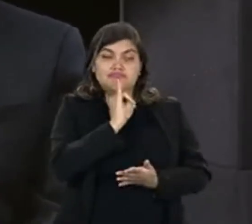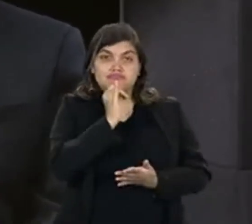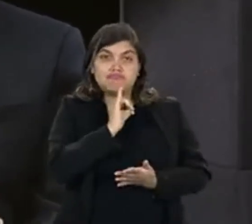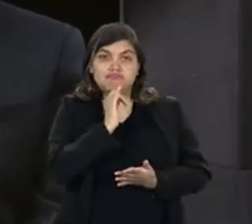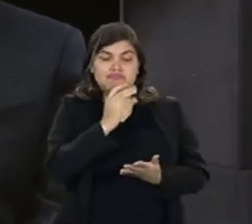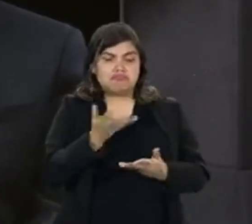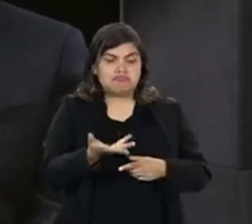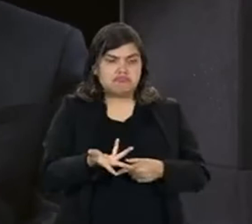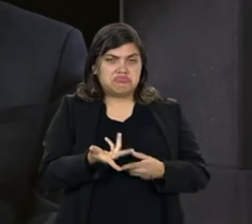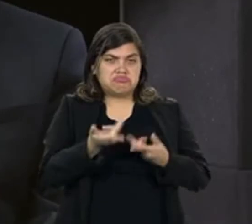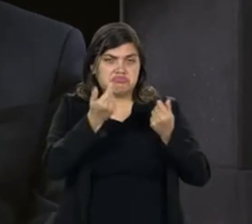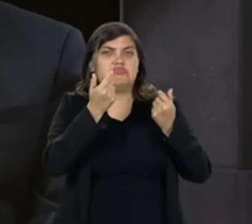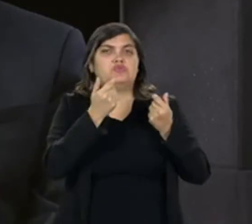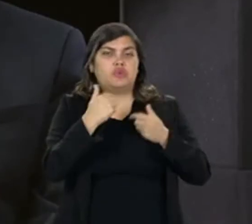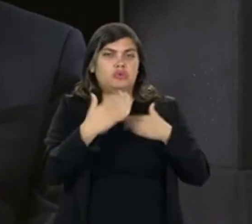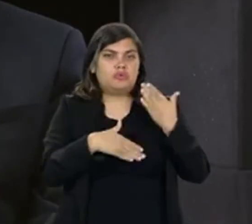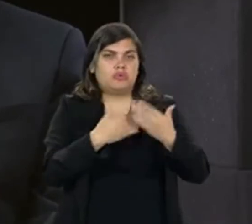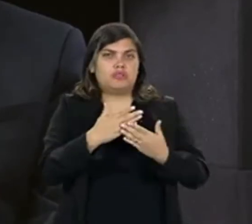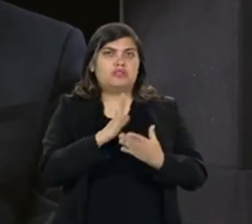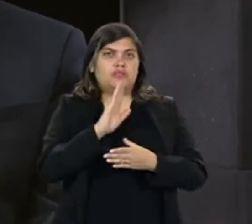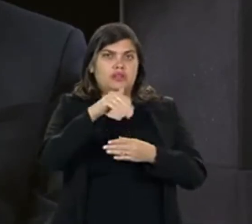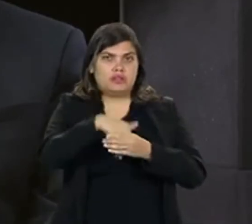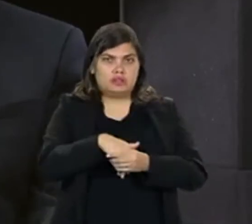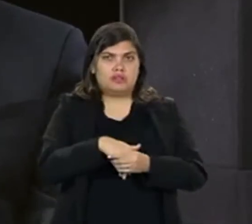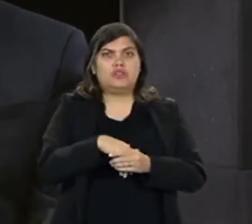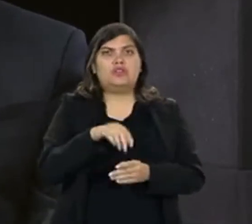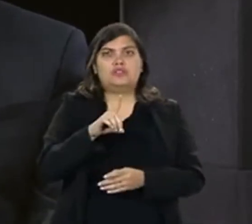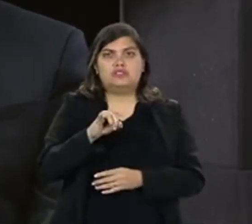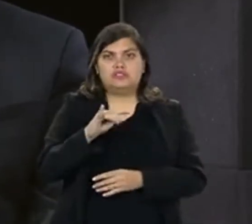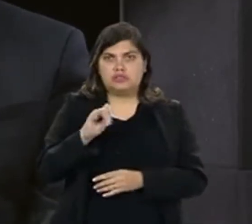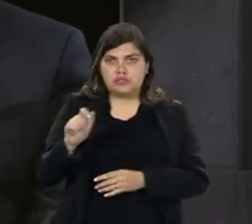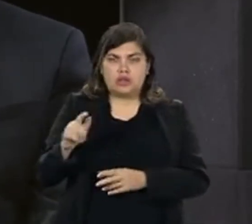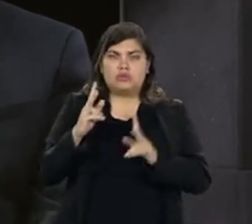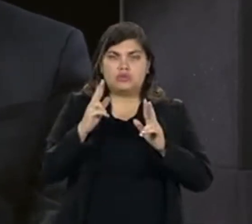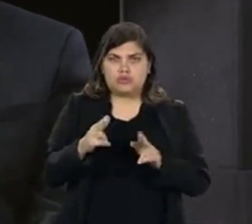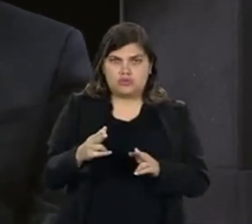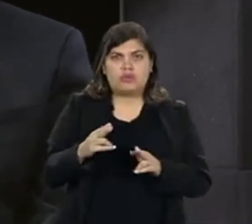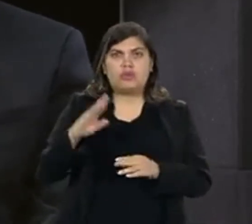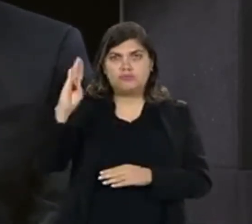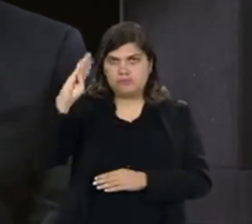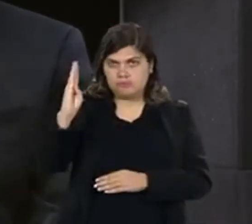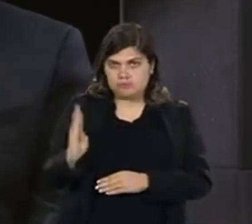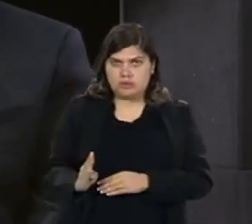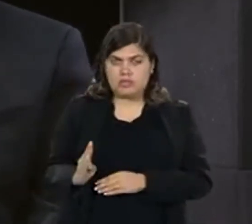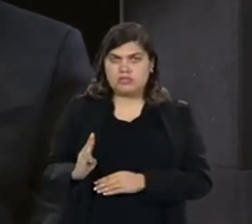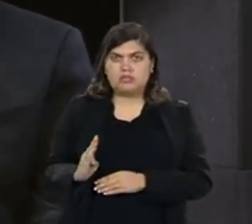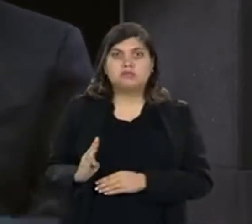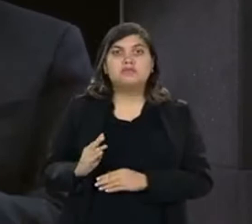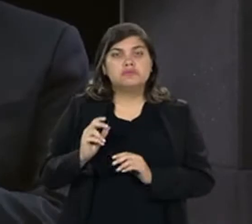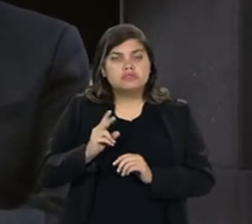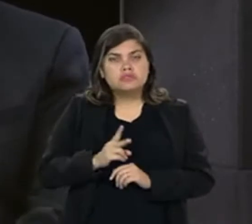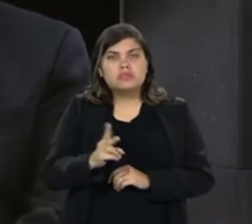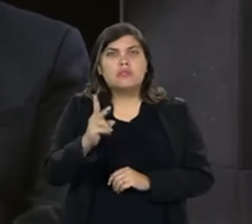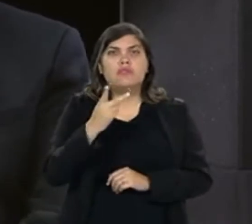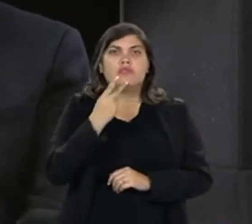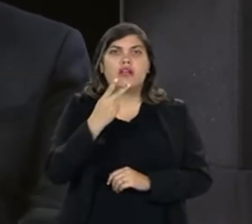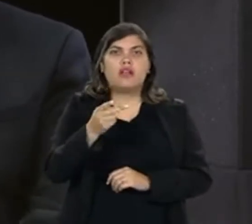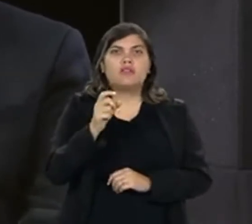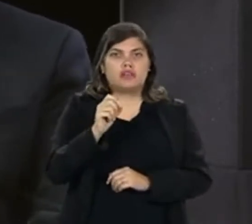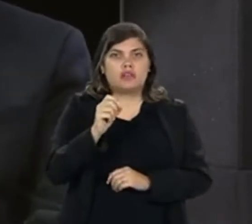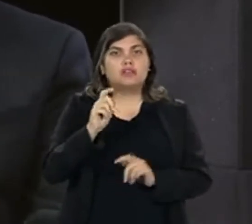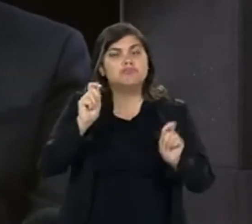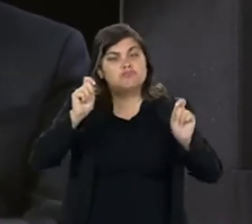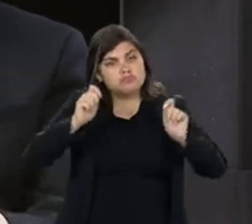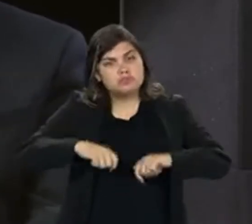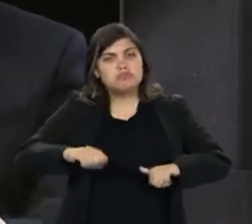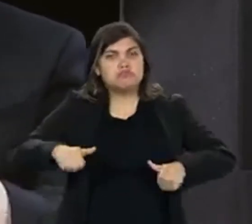dar um exemplo de eficácia num processo eleitoral digital como é o brasileiro. Sem deixar de